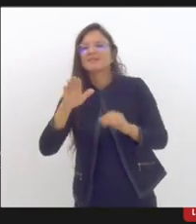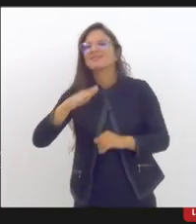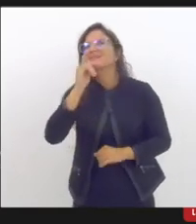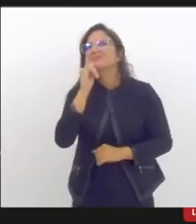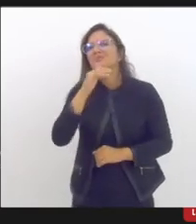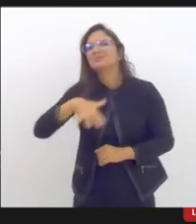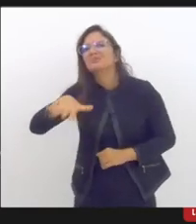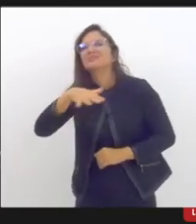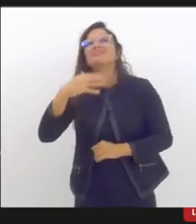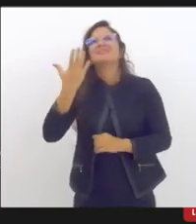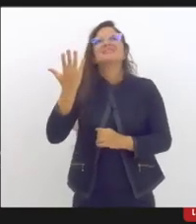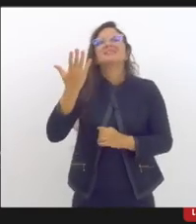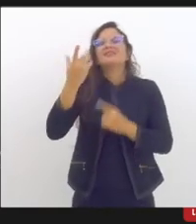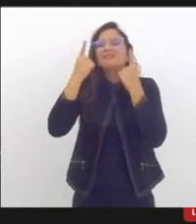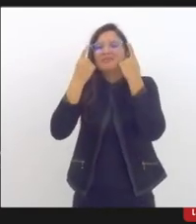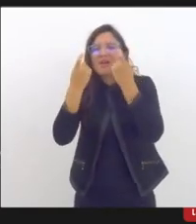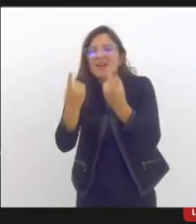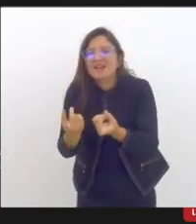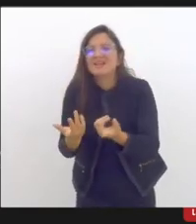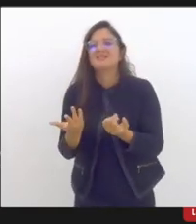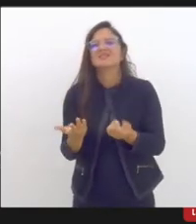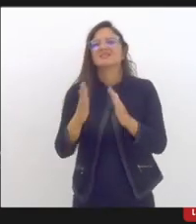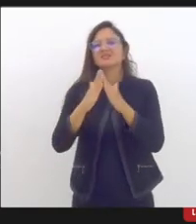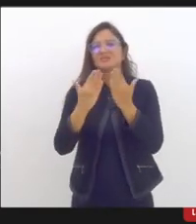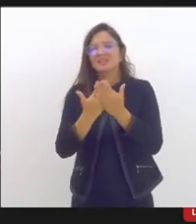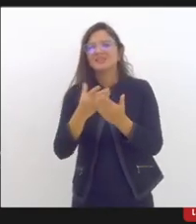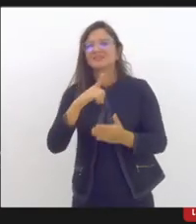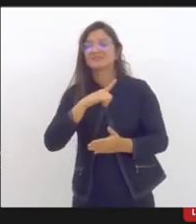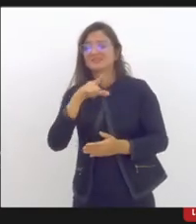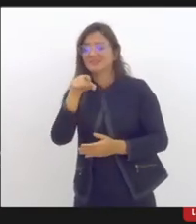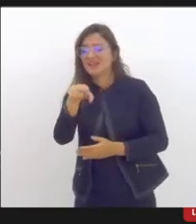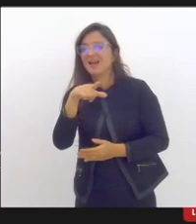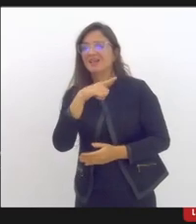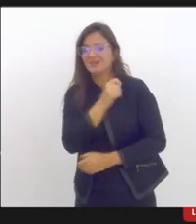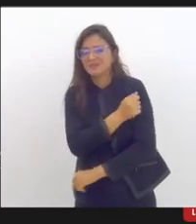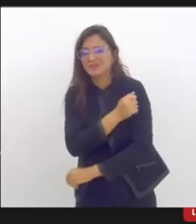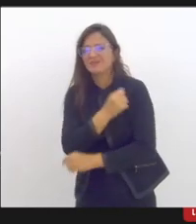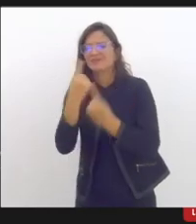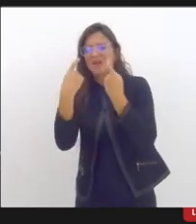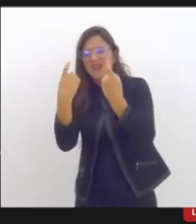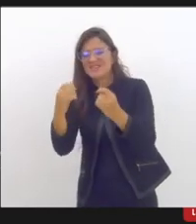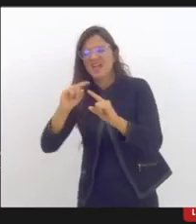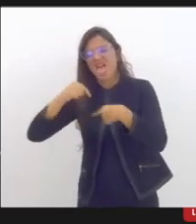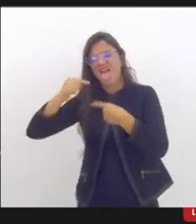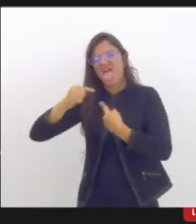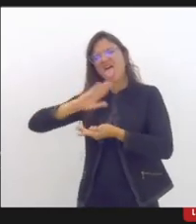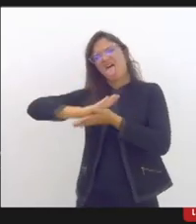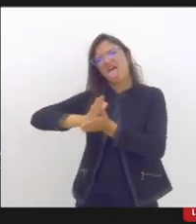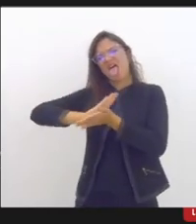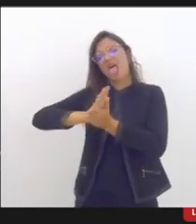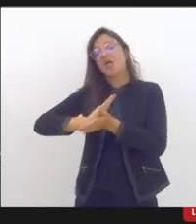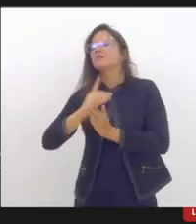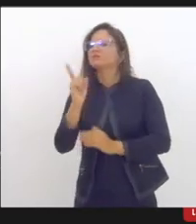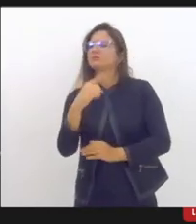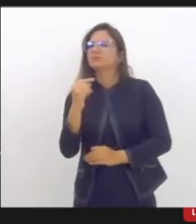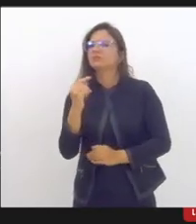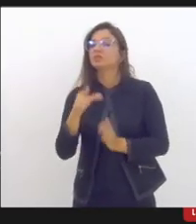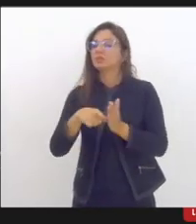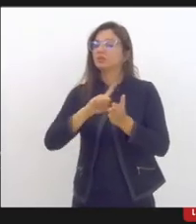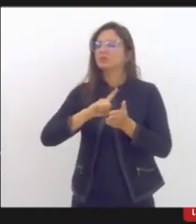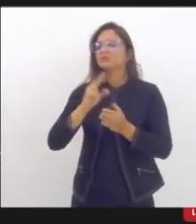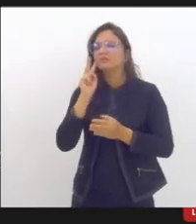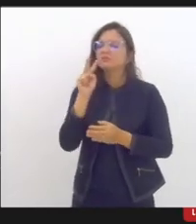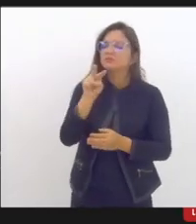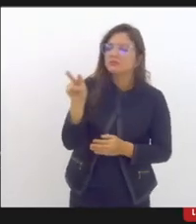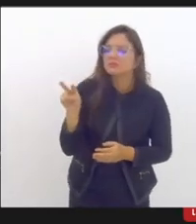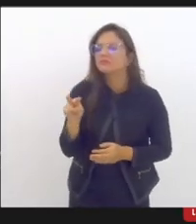de direitos entre os estudantes da rede estadual. Então, a ideia é que a gente possa ter, de fato, diagnóstico, a partir do registro das